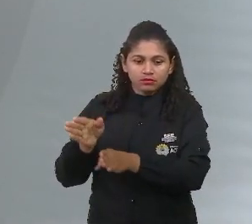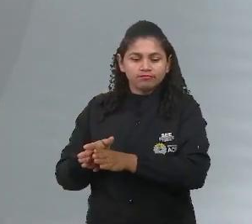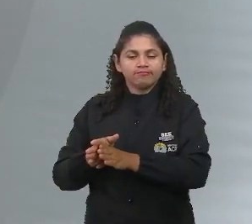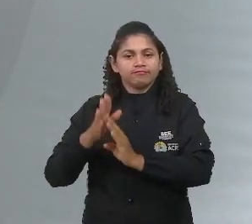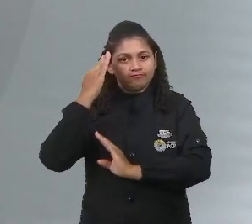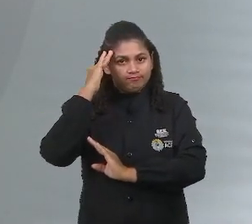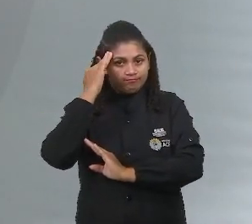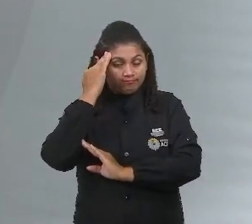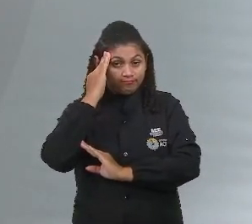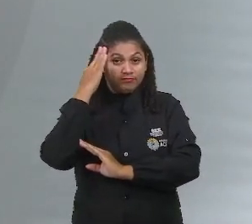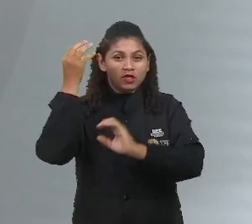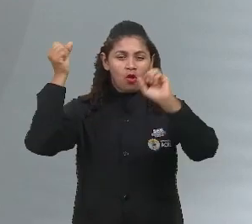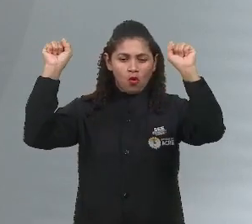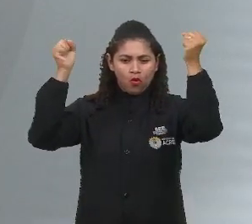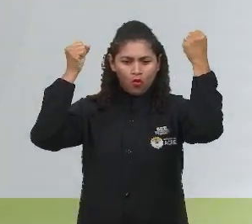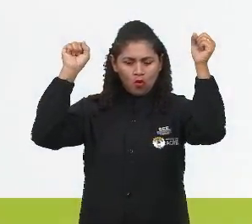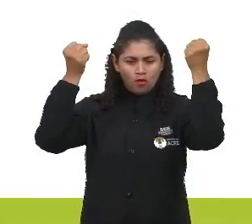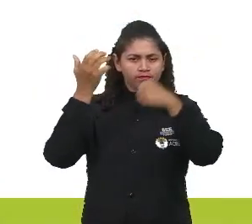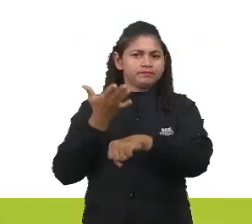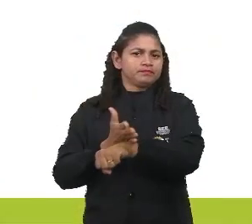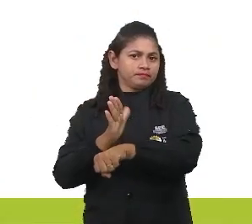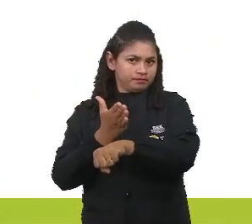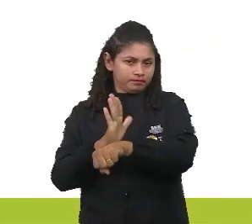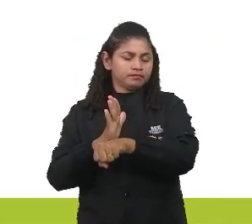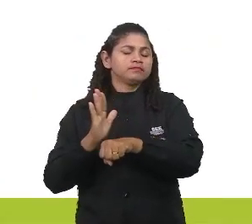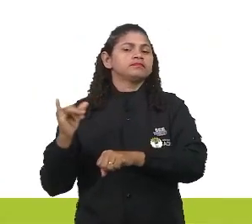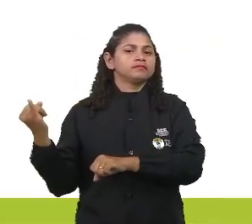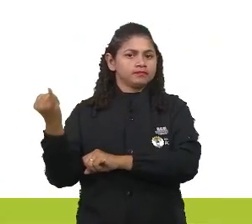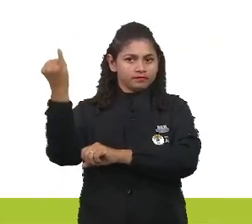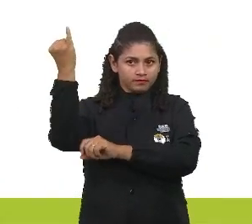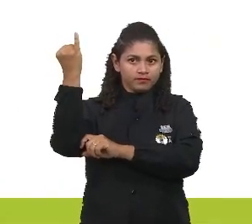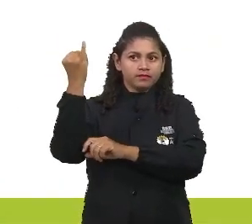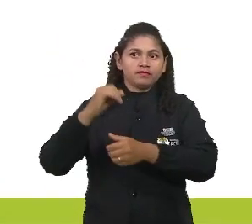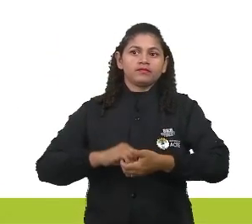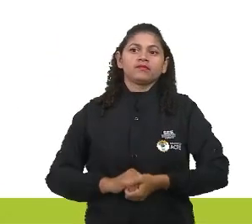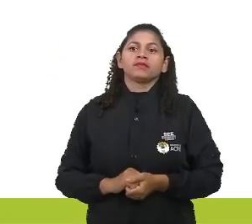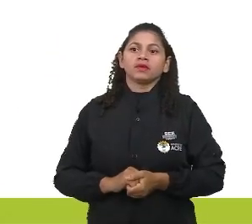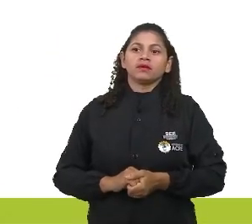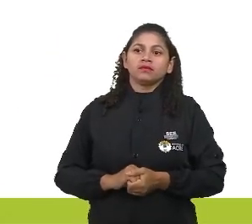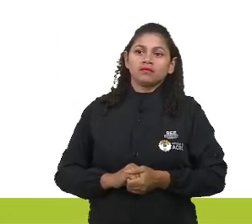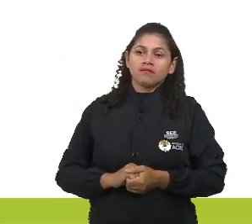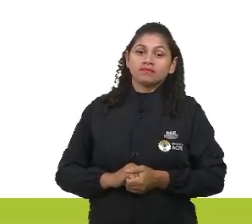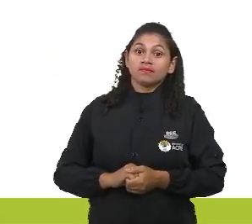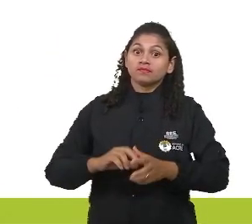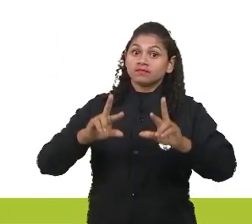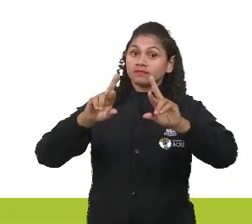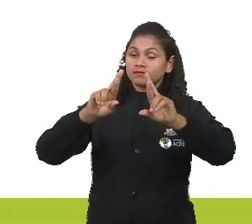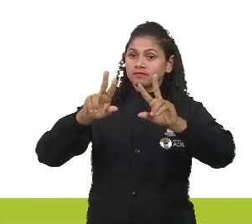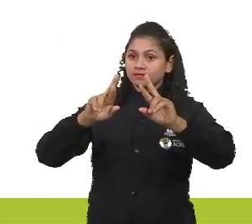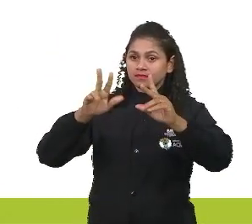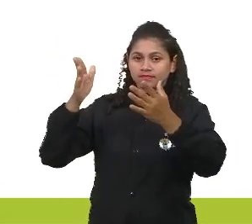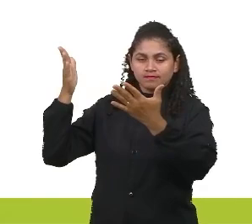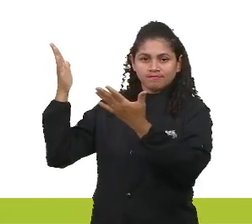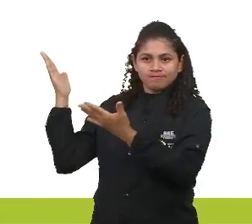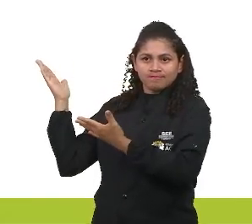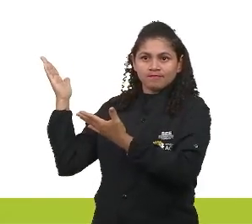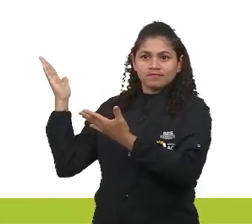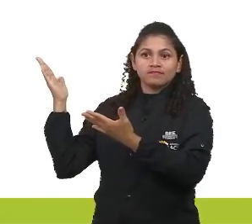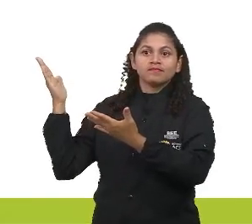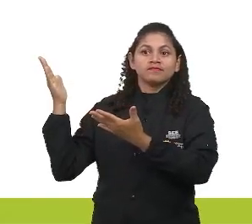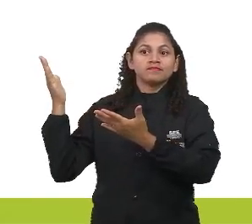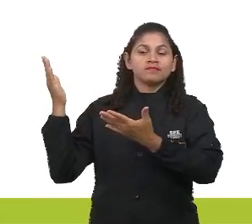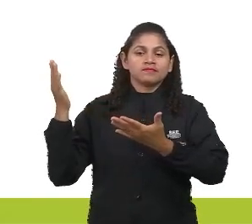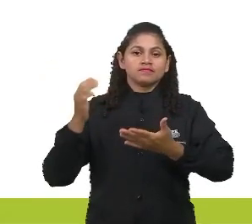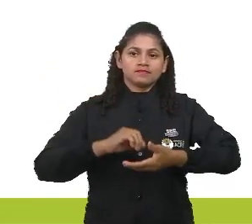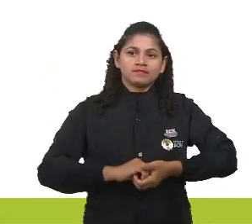exercício físico também. Então, vamos avançar para entender essa diferenciação de atividade física e exercício físico. Como eu sou legal, eu